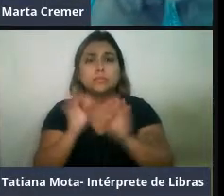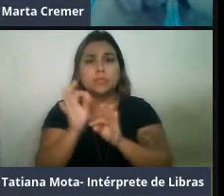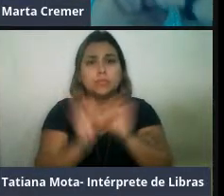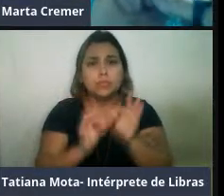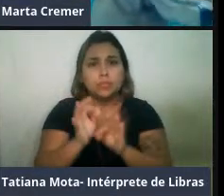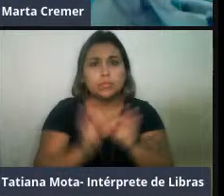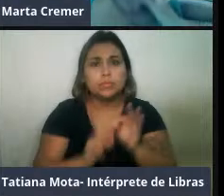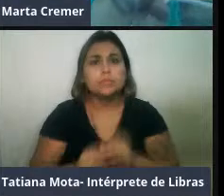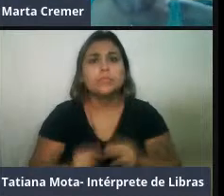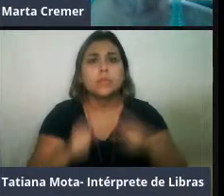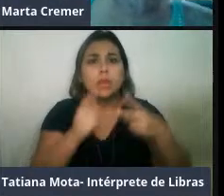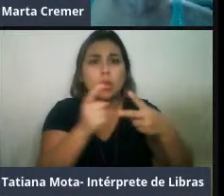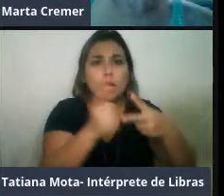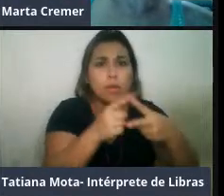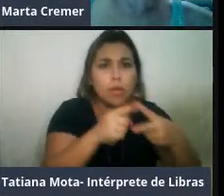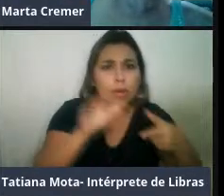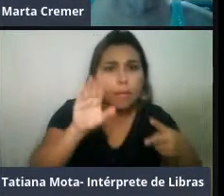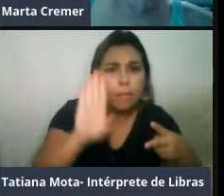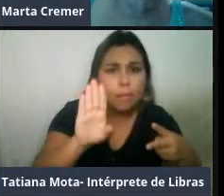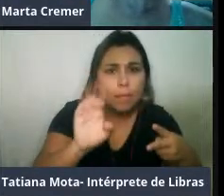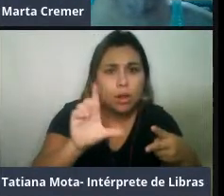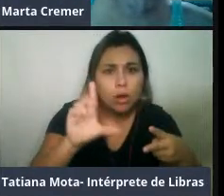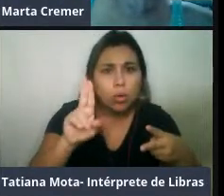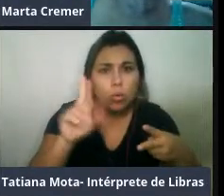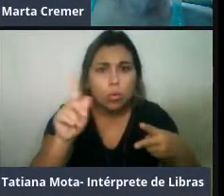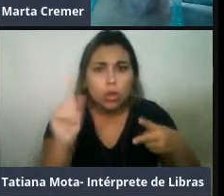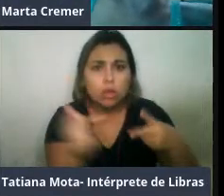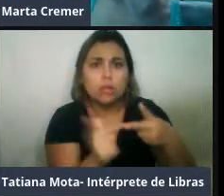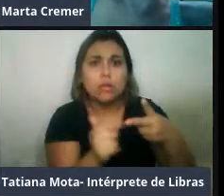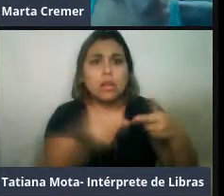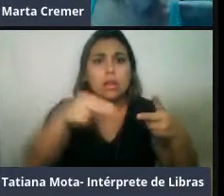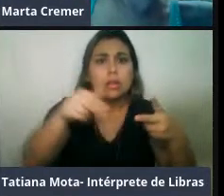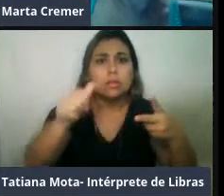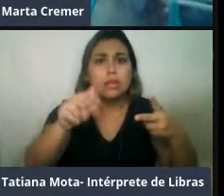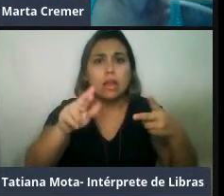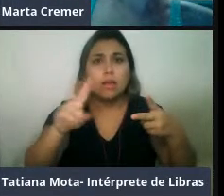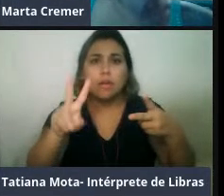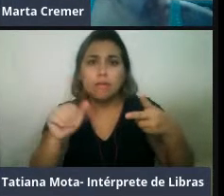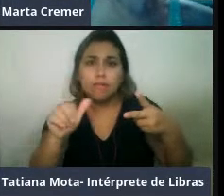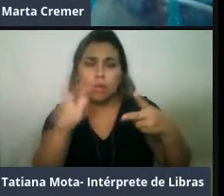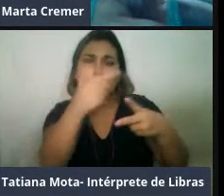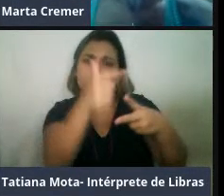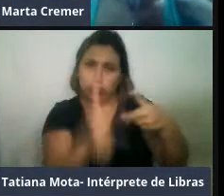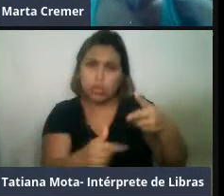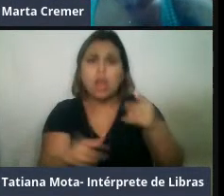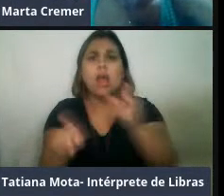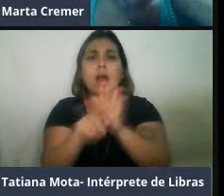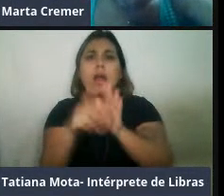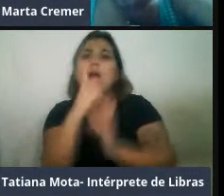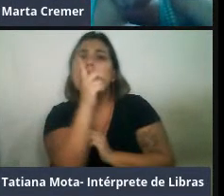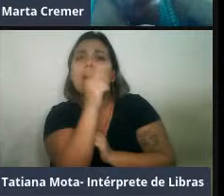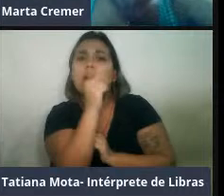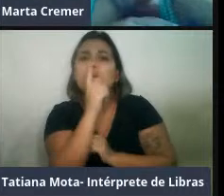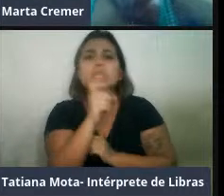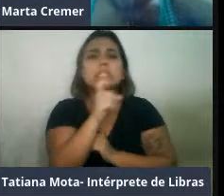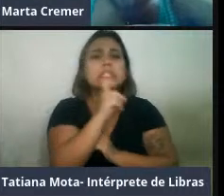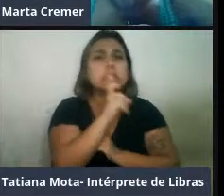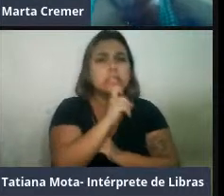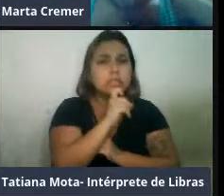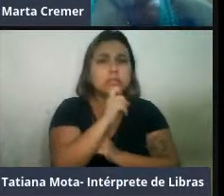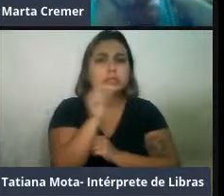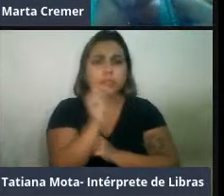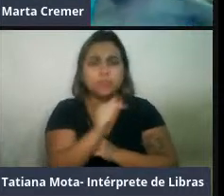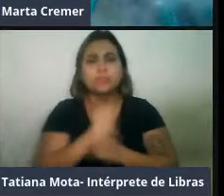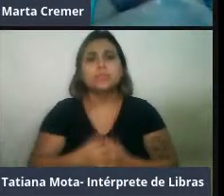e permanecem lá ao longo de todo o ano, né, são animais de águas frias de fato. E aí a gente chega na família